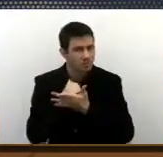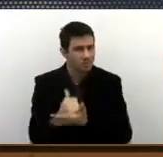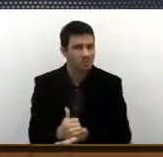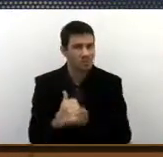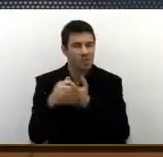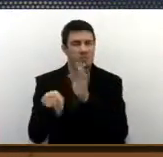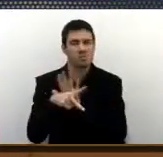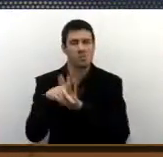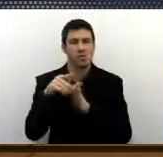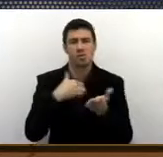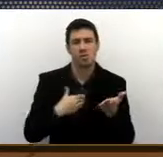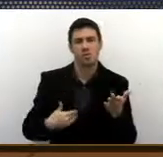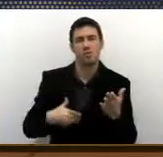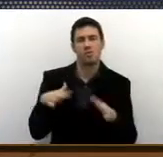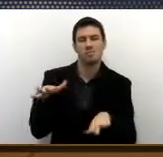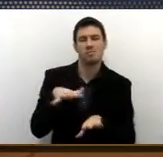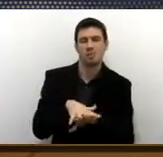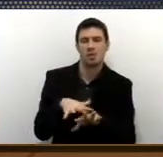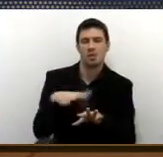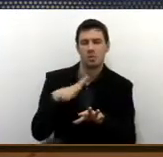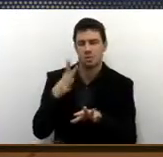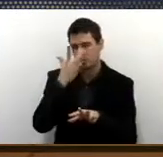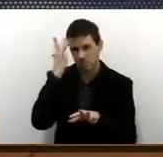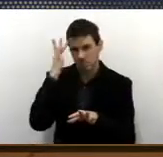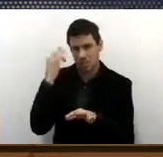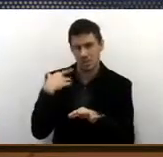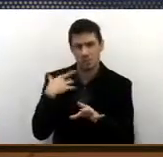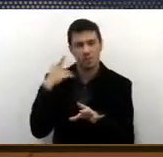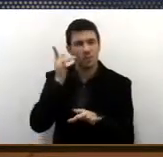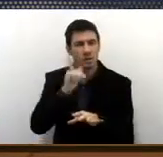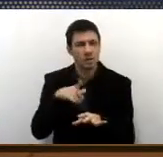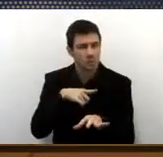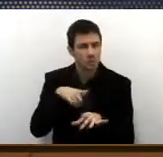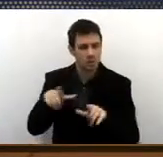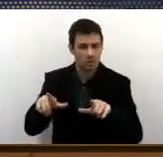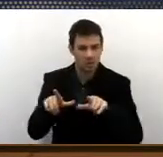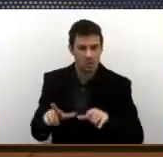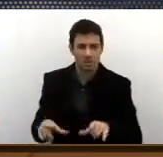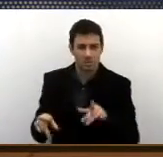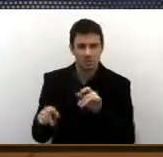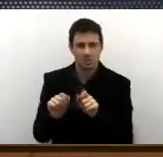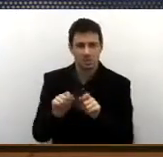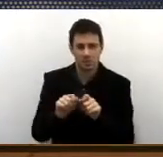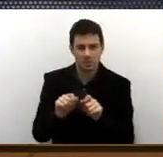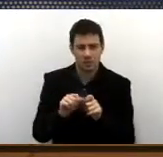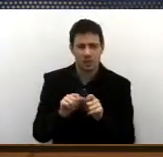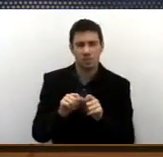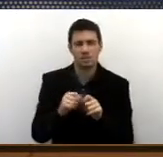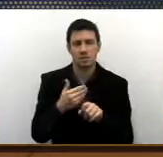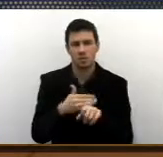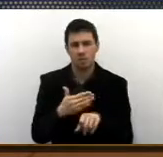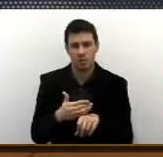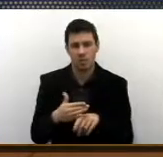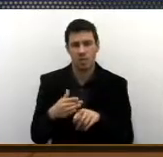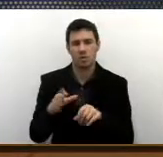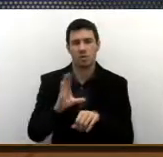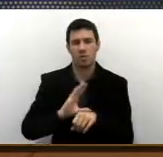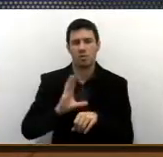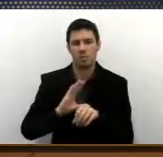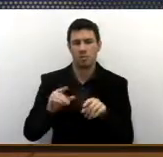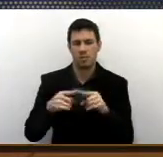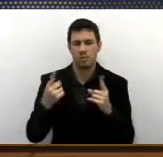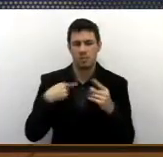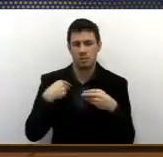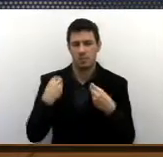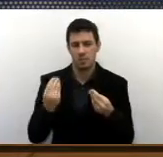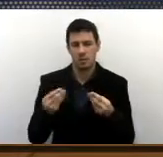governo implantou isso. Então, além dele receber o certificado, que ele fez uma, que ele se qualificou profissionalmente,